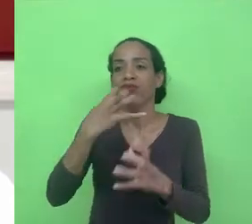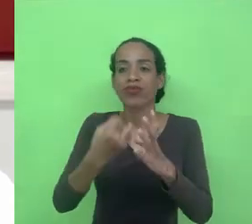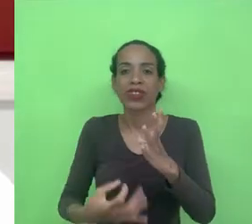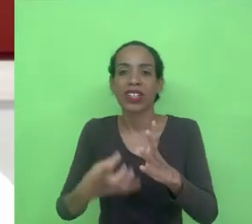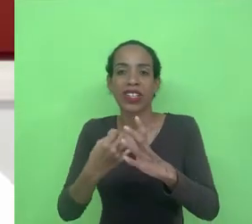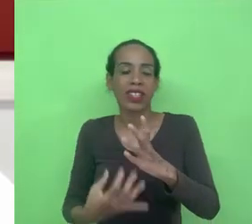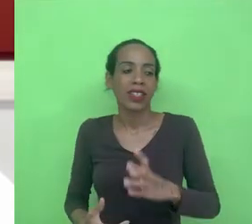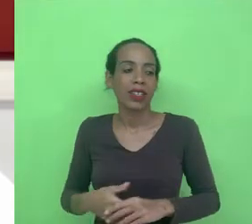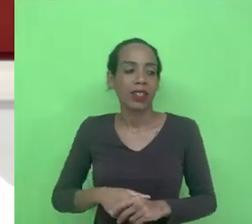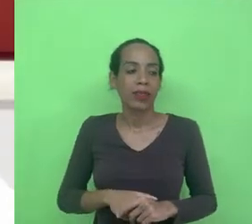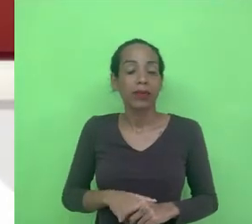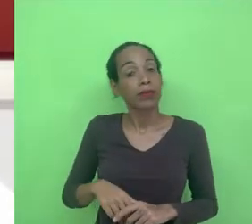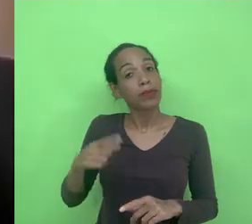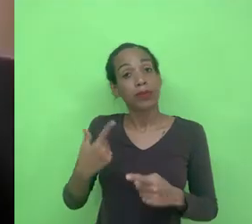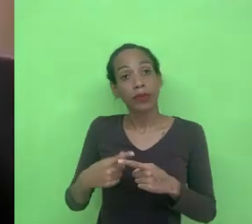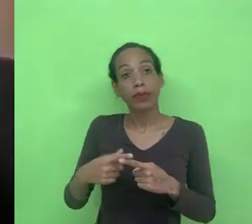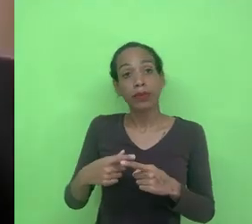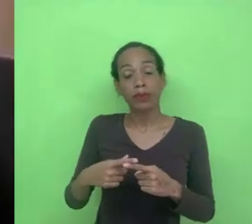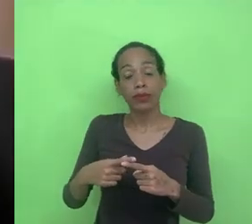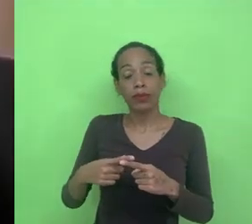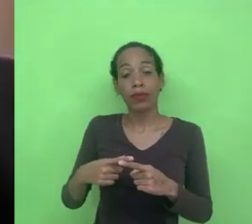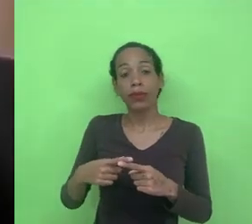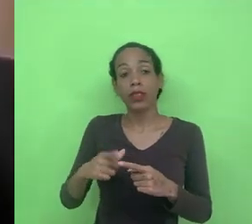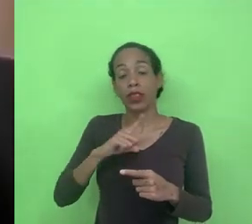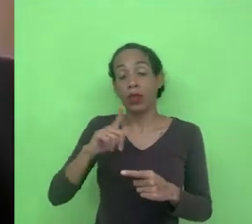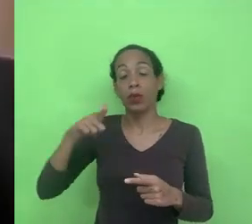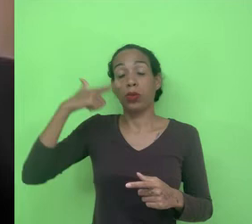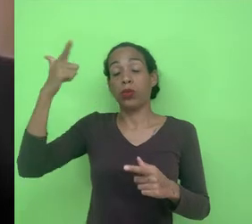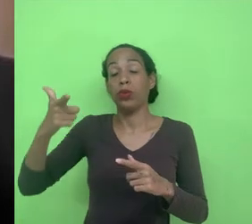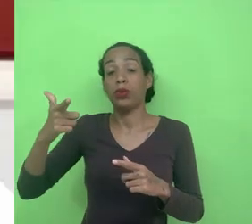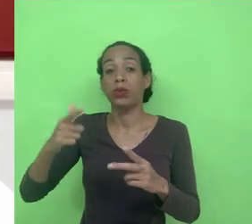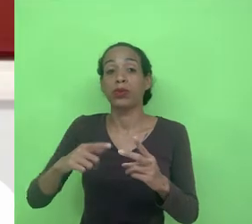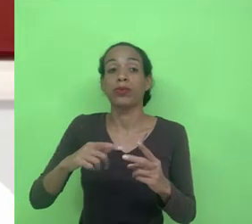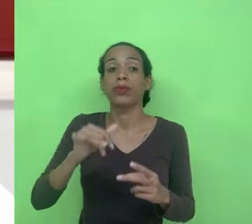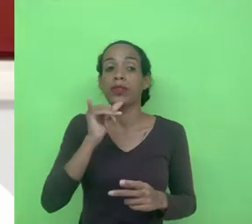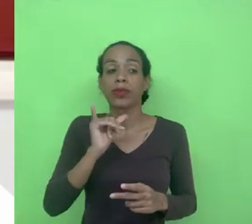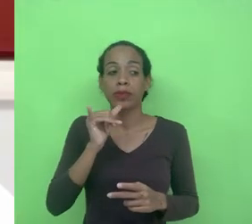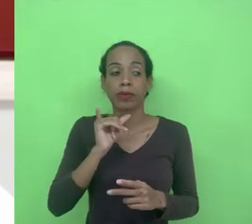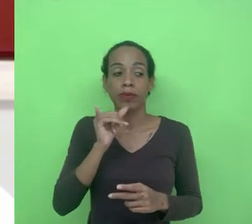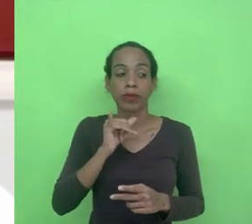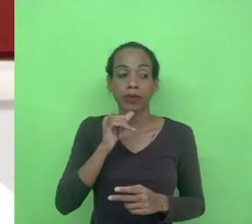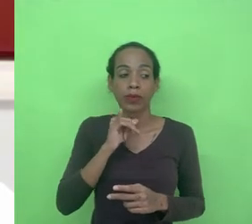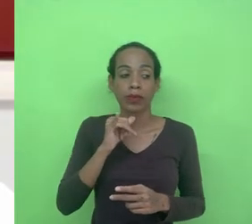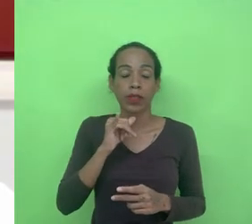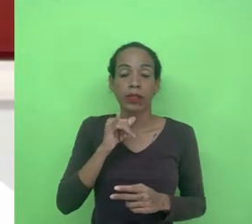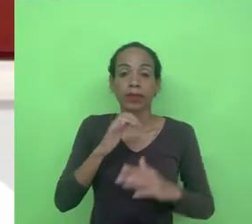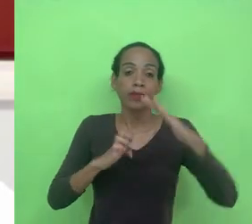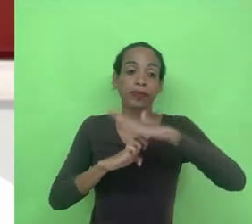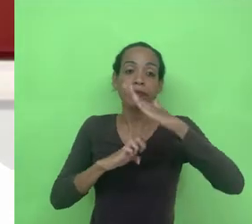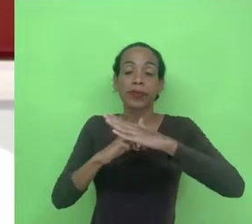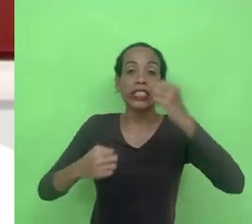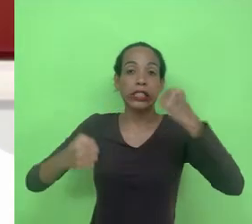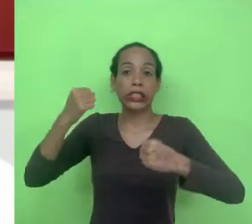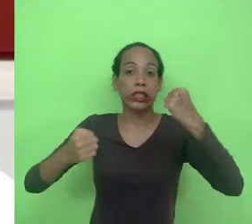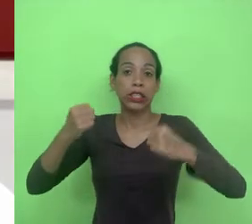e aí tem um outro exemplo que é o exemplo de uma empresa de carros da Volkswagen que durante